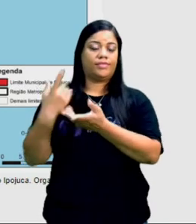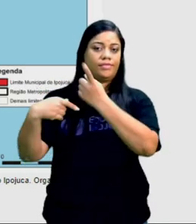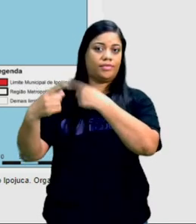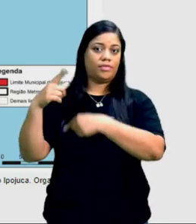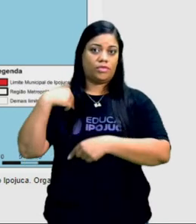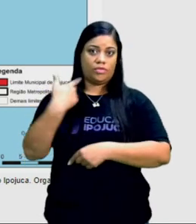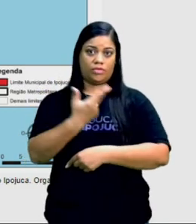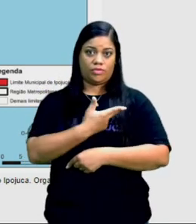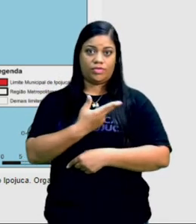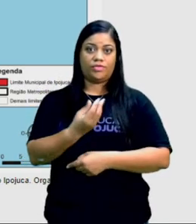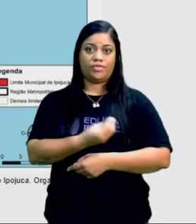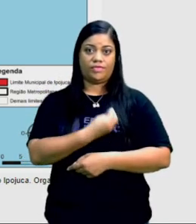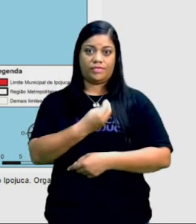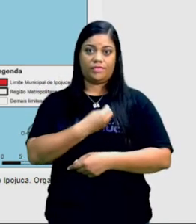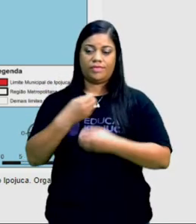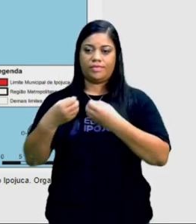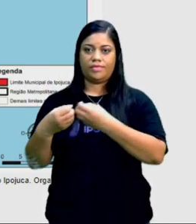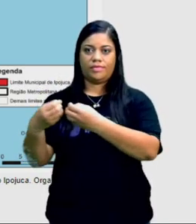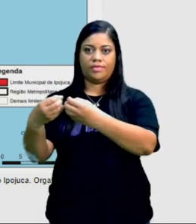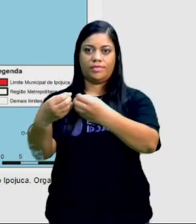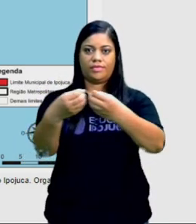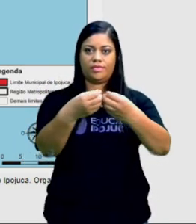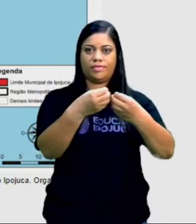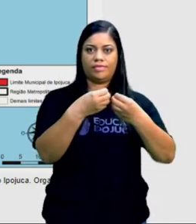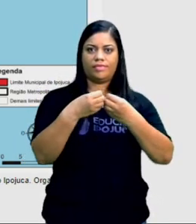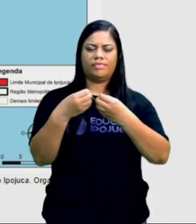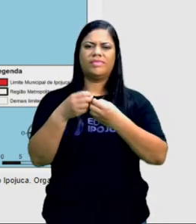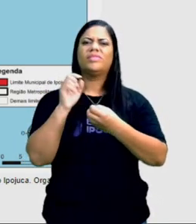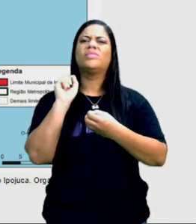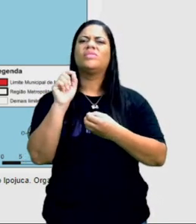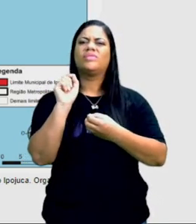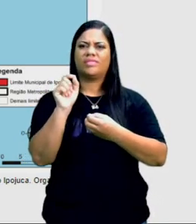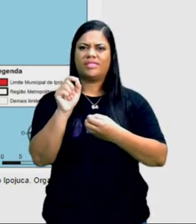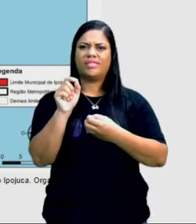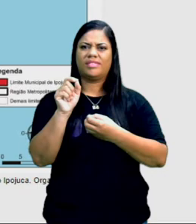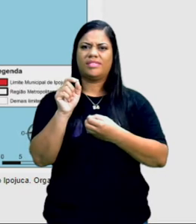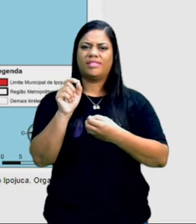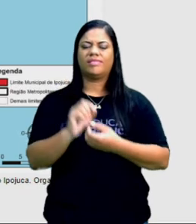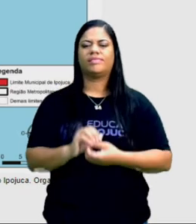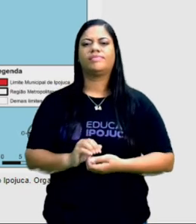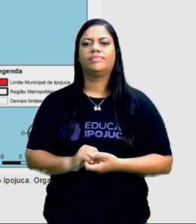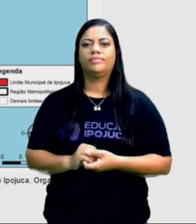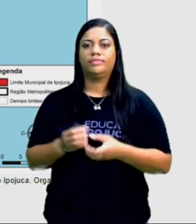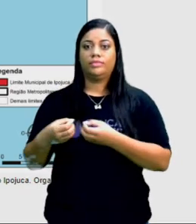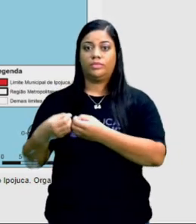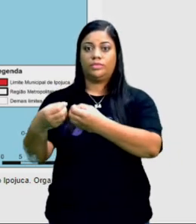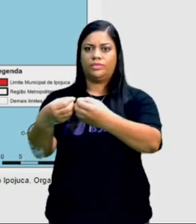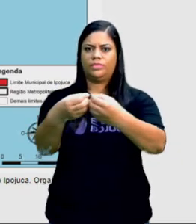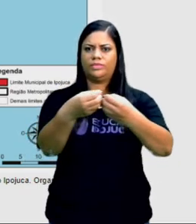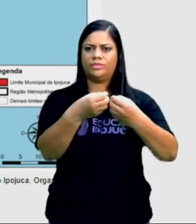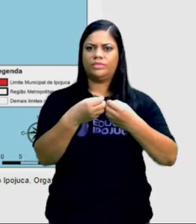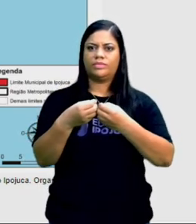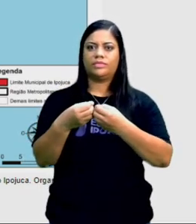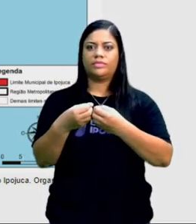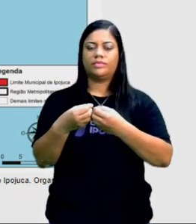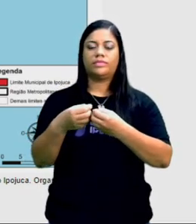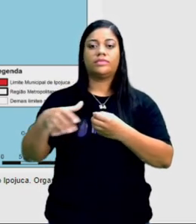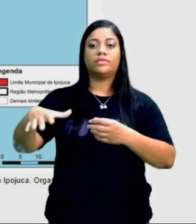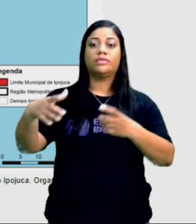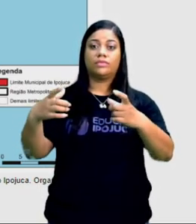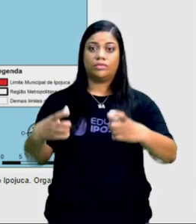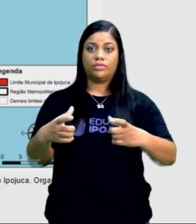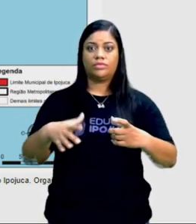mora na região metropolitana. O que é uma grande região metropolitana? É uma área